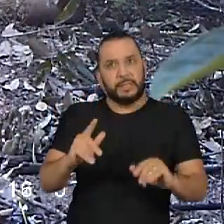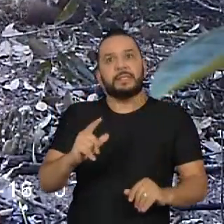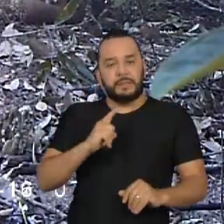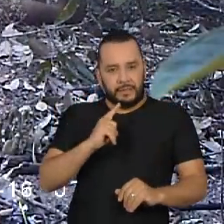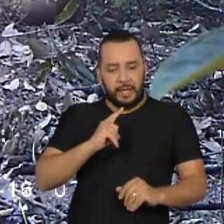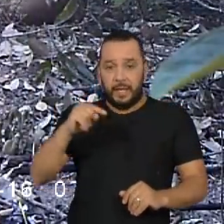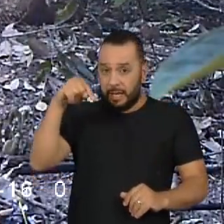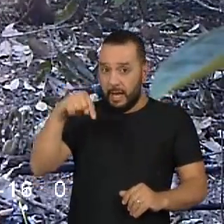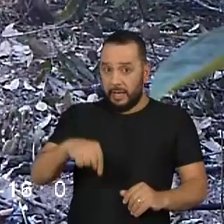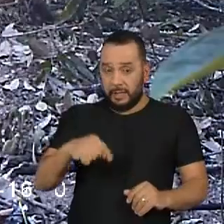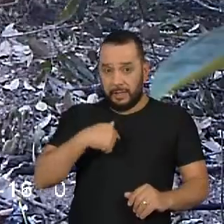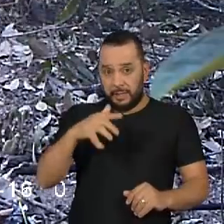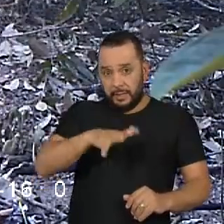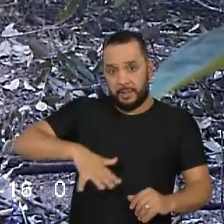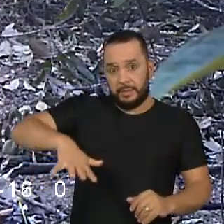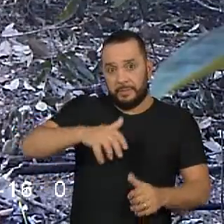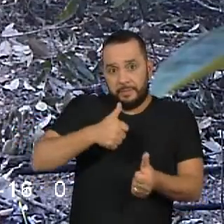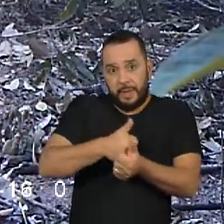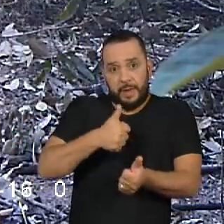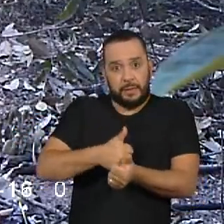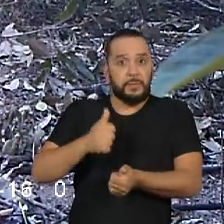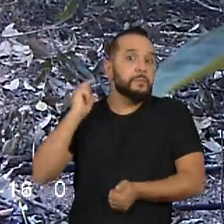pelas terras do Triângulo Menino.